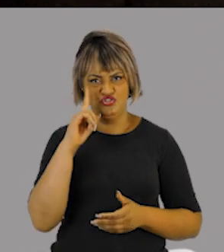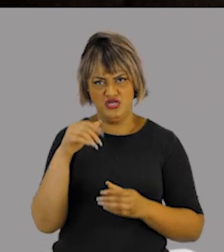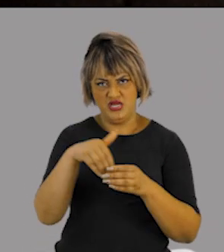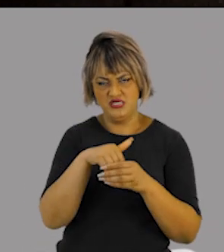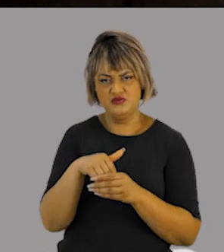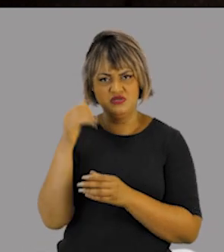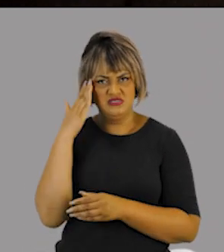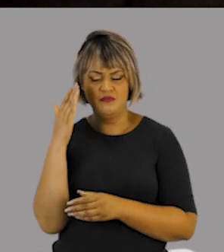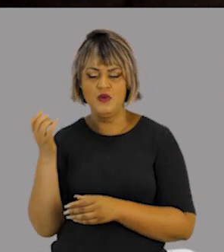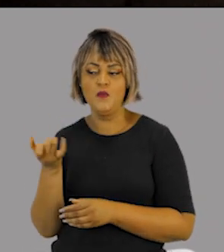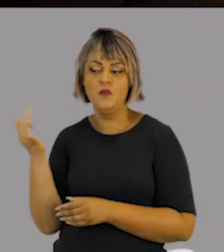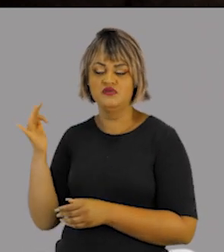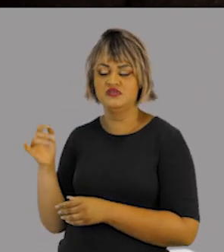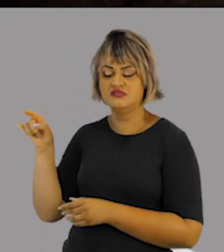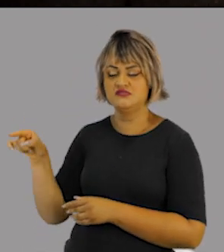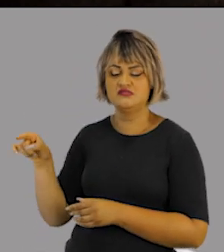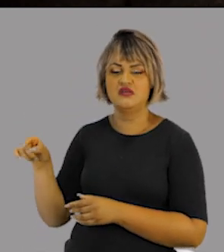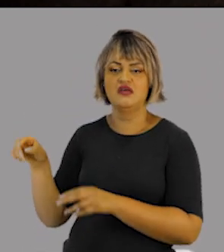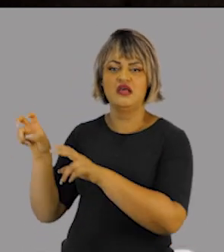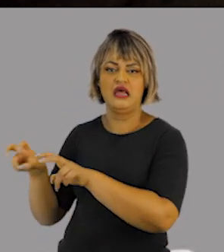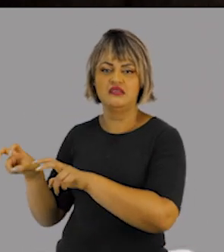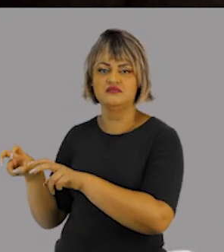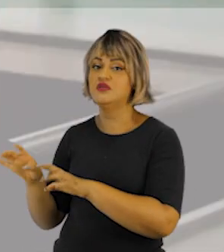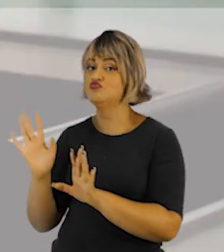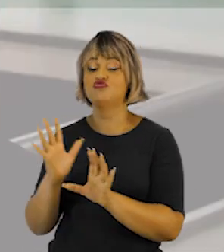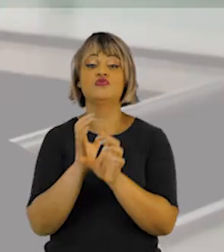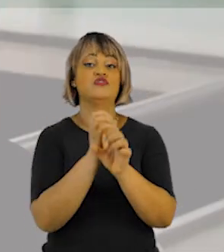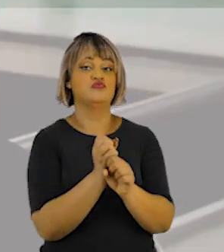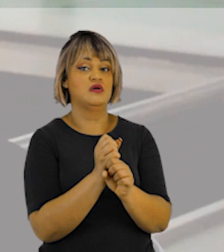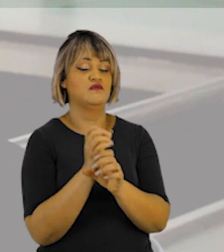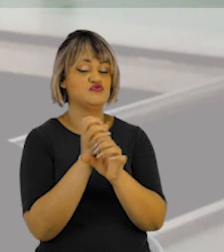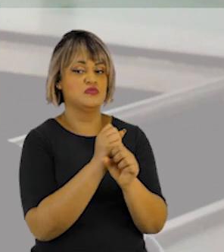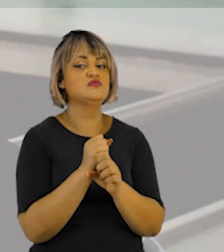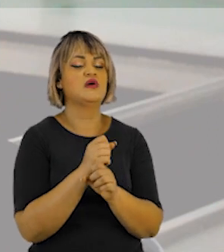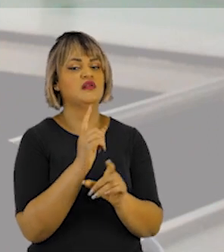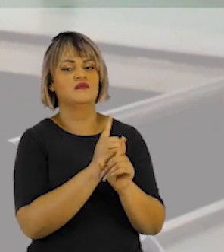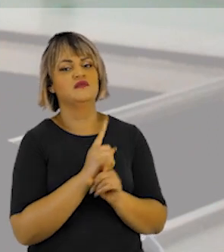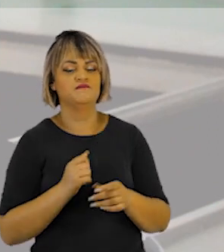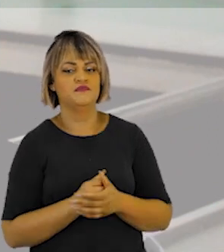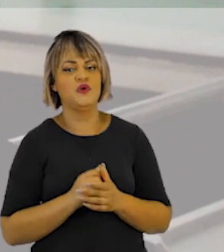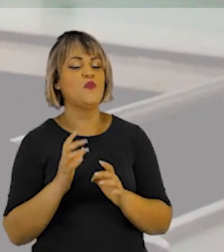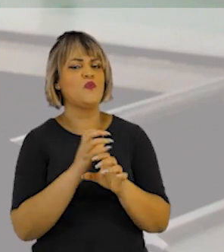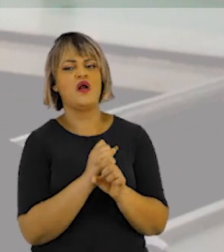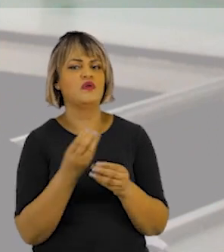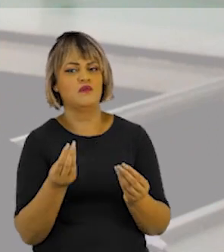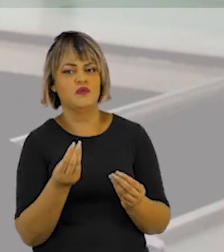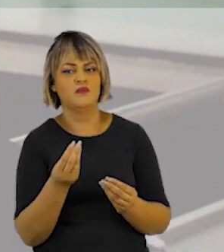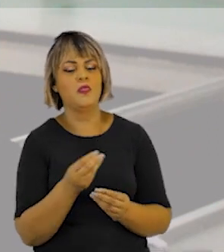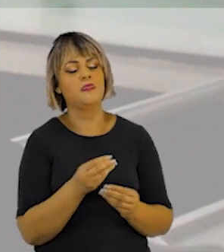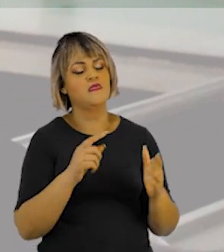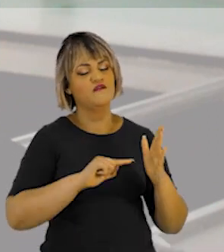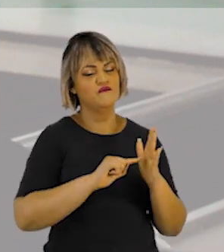ali no dia das eleições, ele já sabe quantas cadeiras ele vai ter? Ou é só na hora da apuração? Só na hora da apuração, quando apura tudo. Porque o cálculo é feito de que